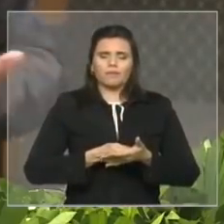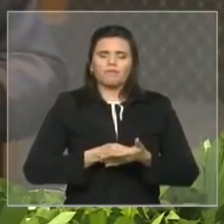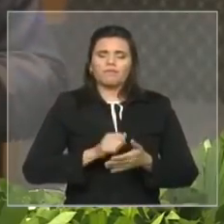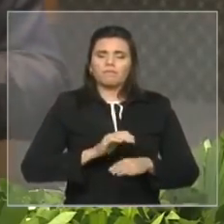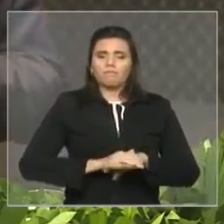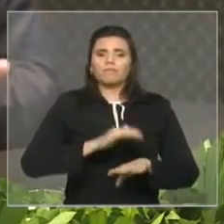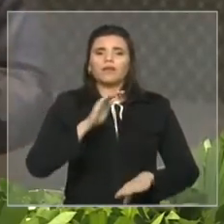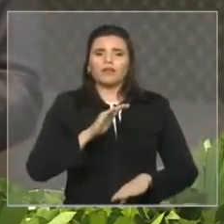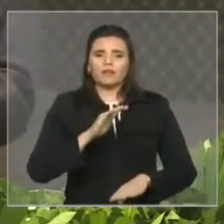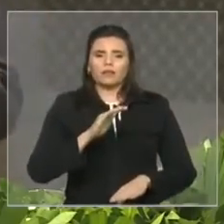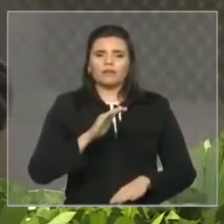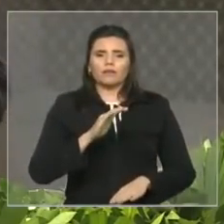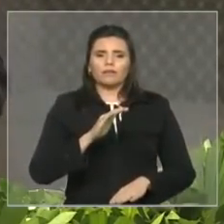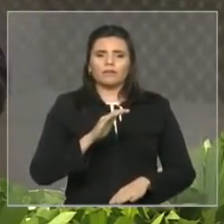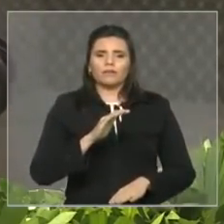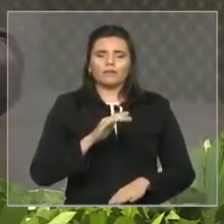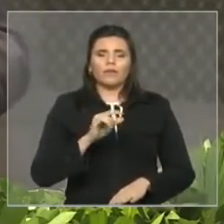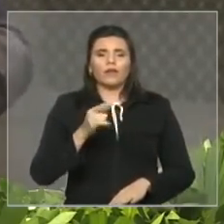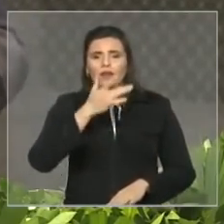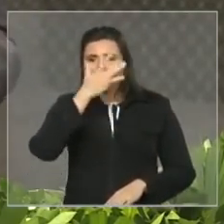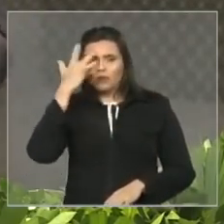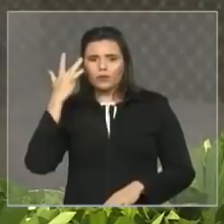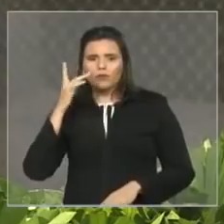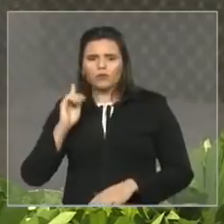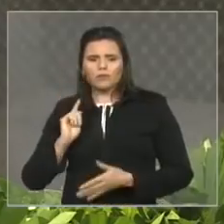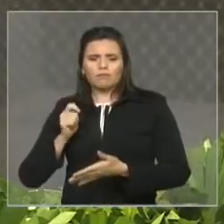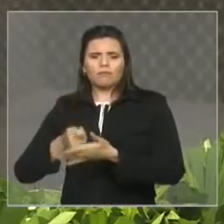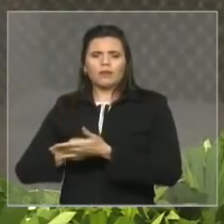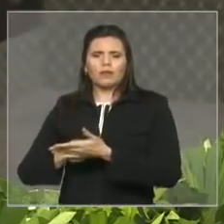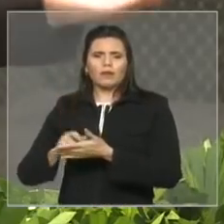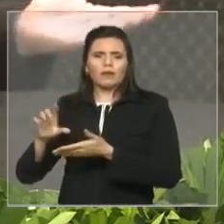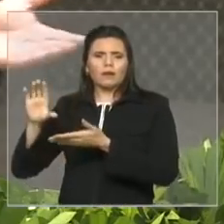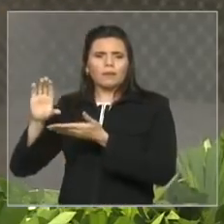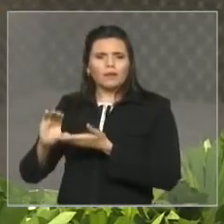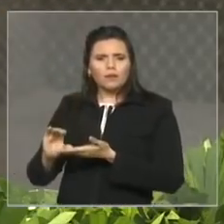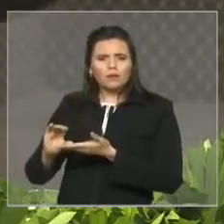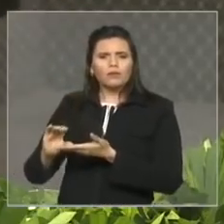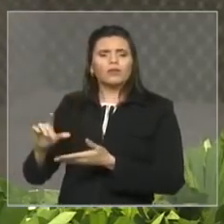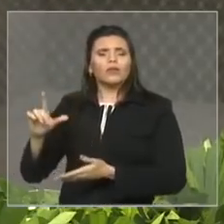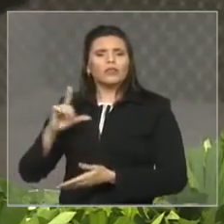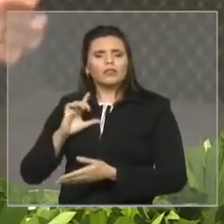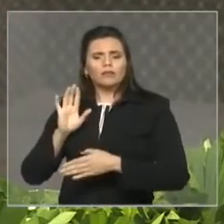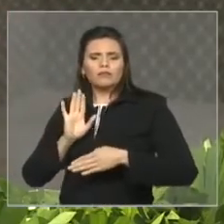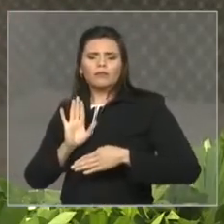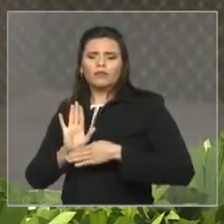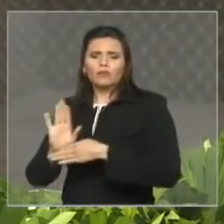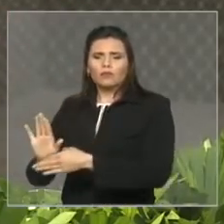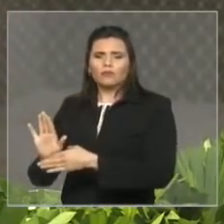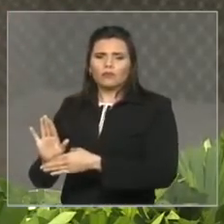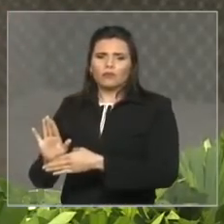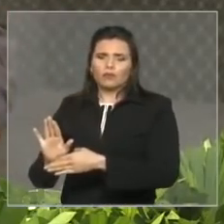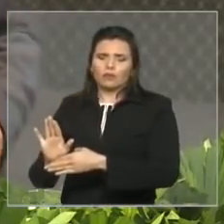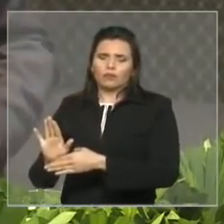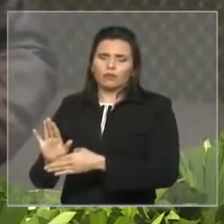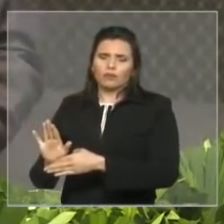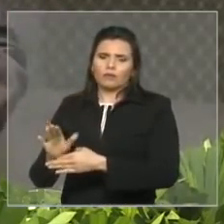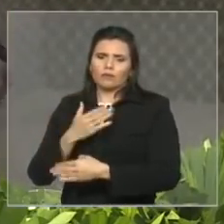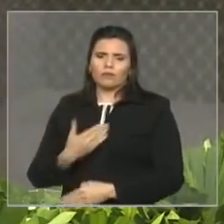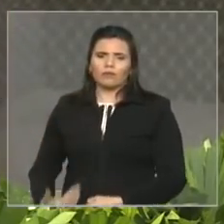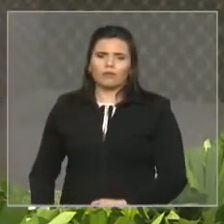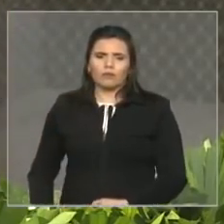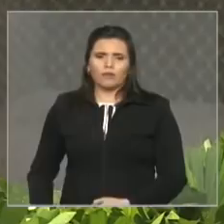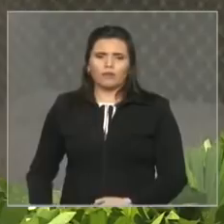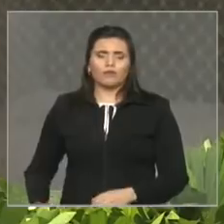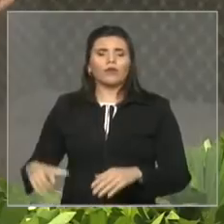mais é do que a concretização do princípio da capacidade contributiva inscrito no artigo 145 da